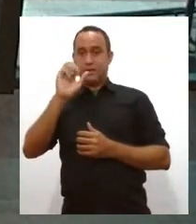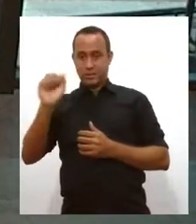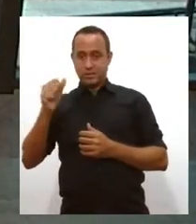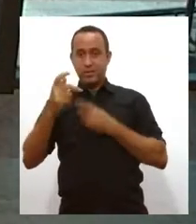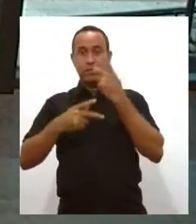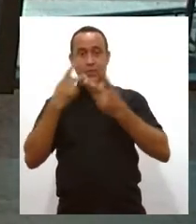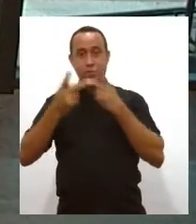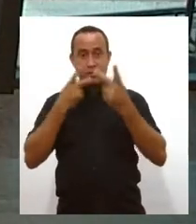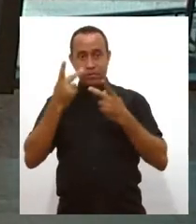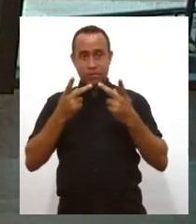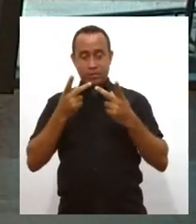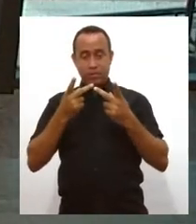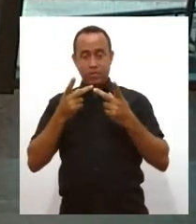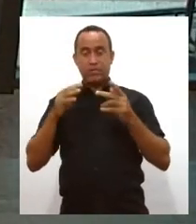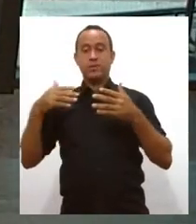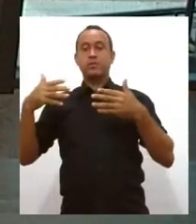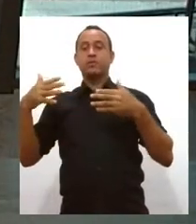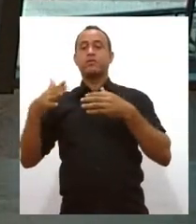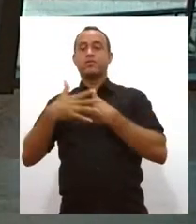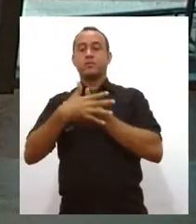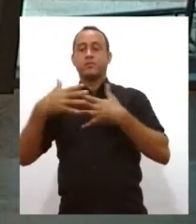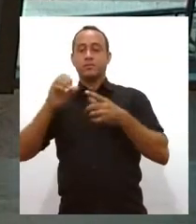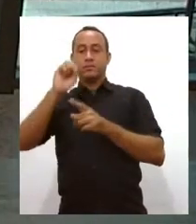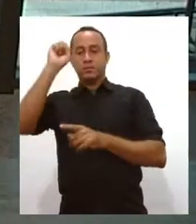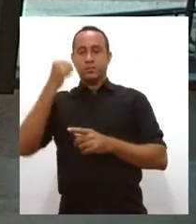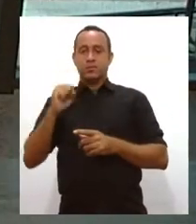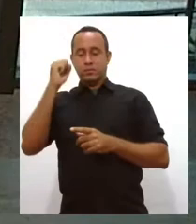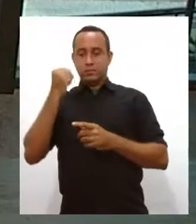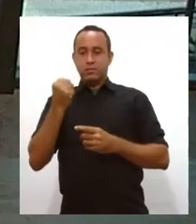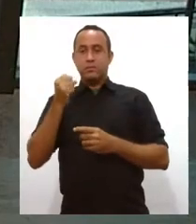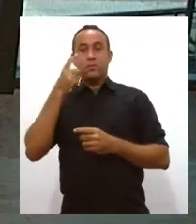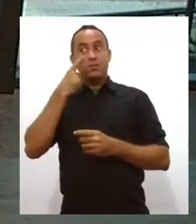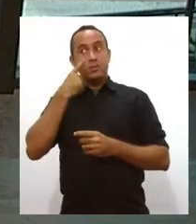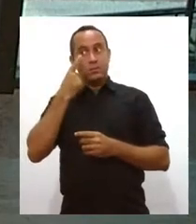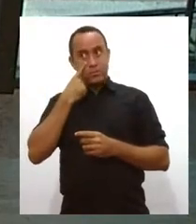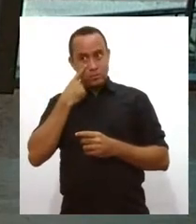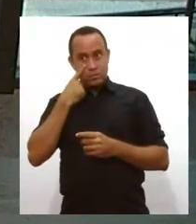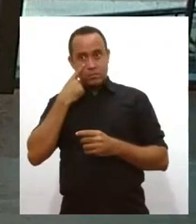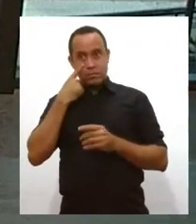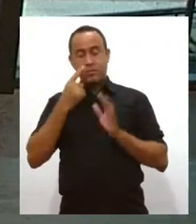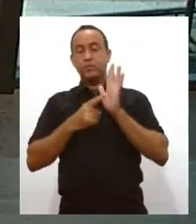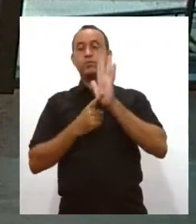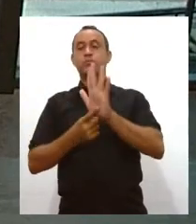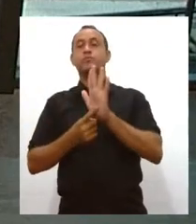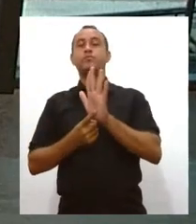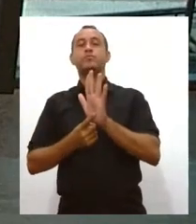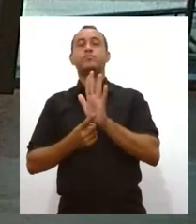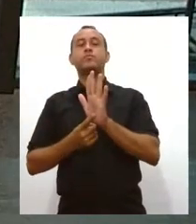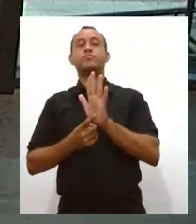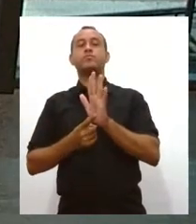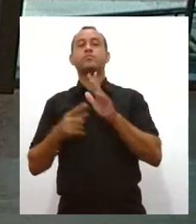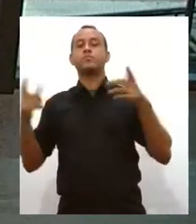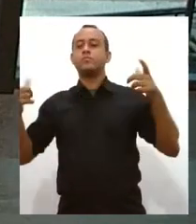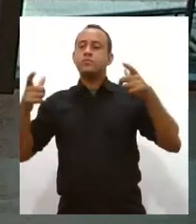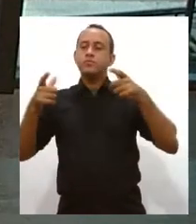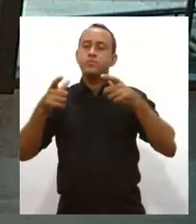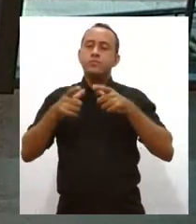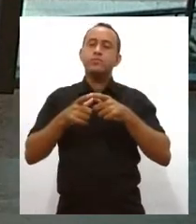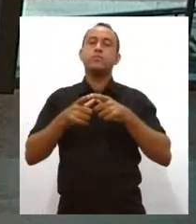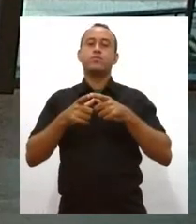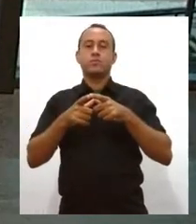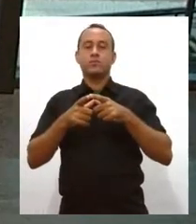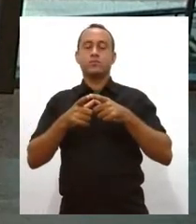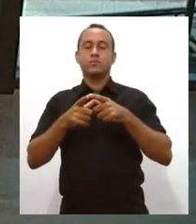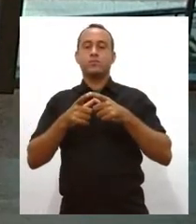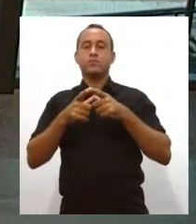falando dos dados de Sergipe. A gente vê, está acompanhando aí você trazendo essa redução mesmo dos